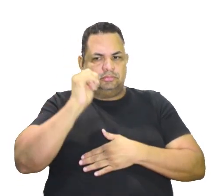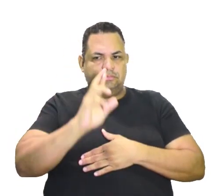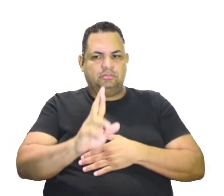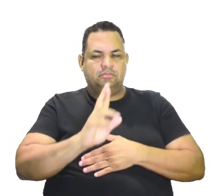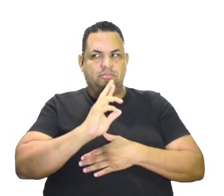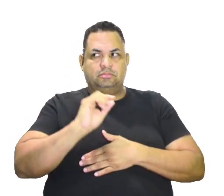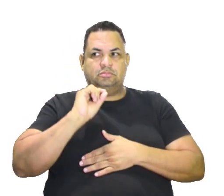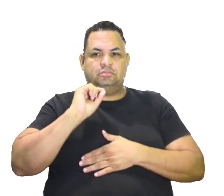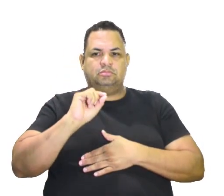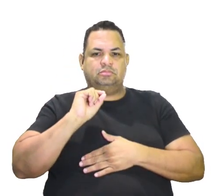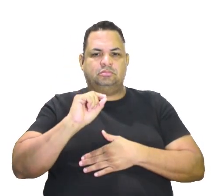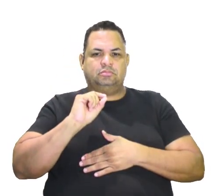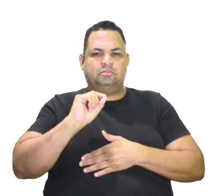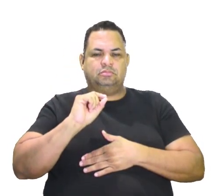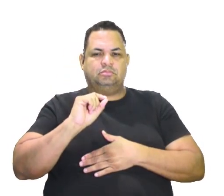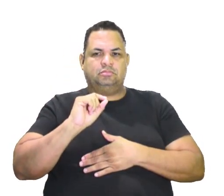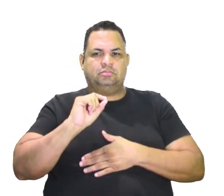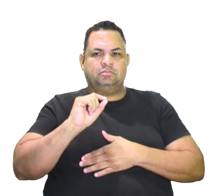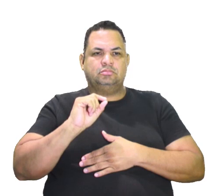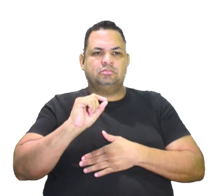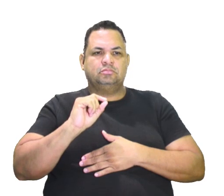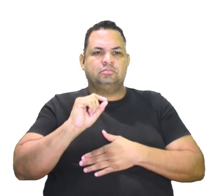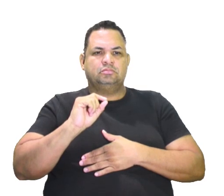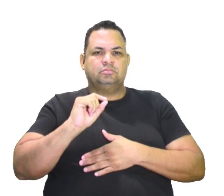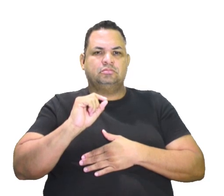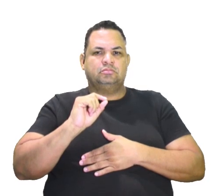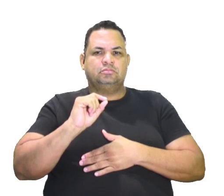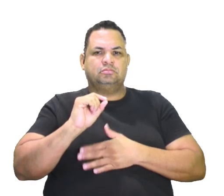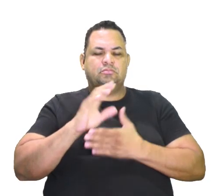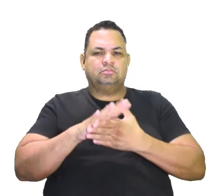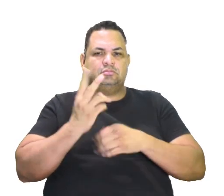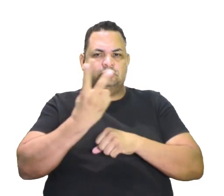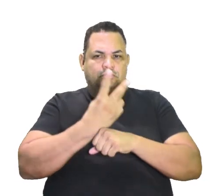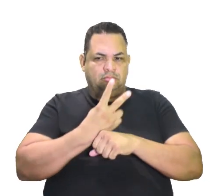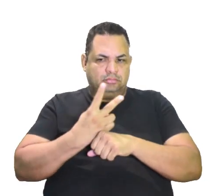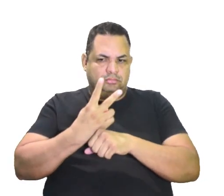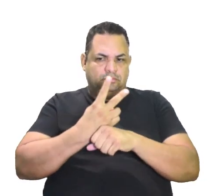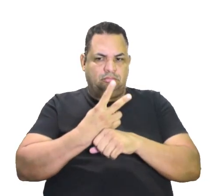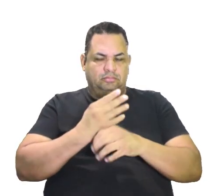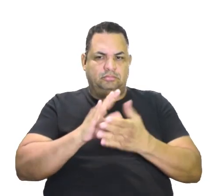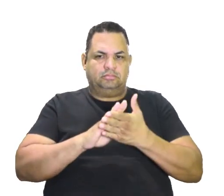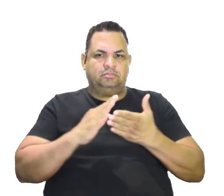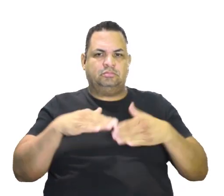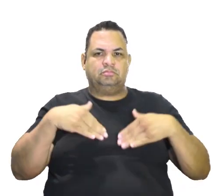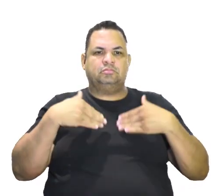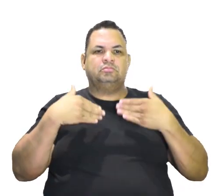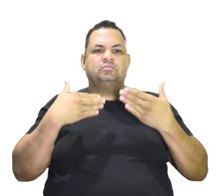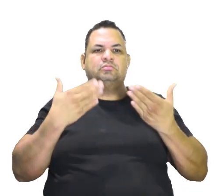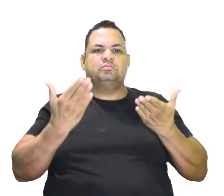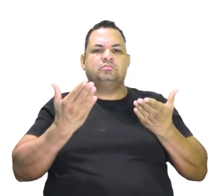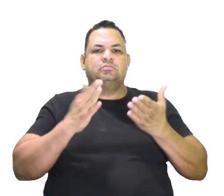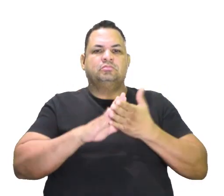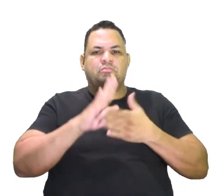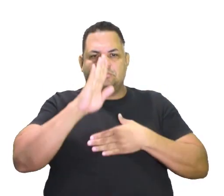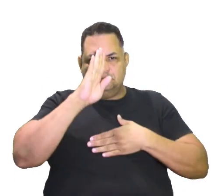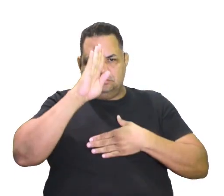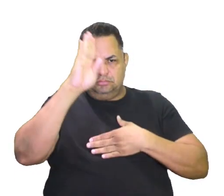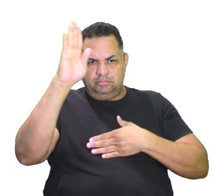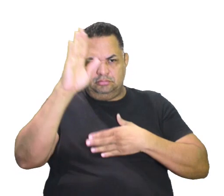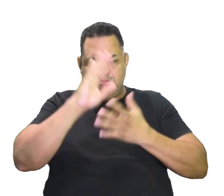daquilo que você estava procurando, né? Então, qual é o principal